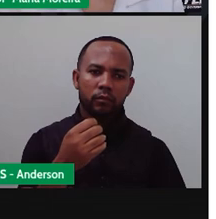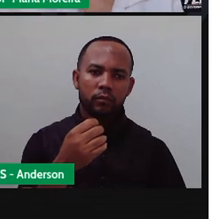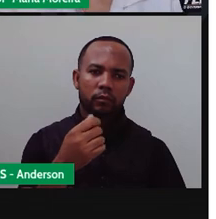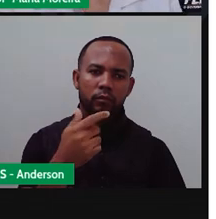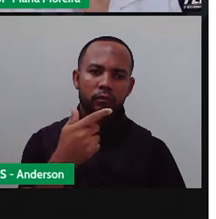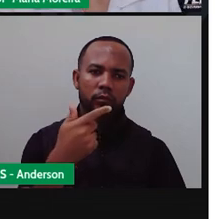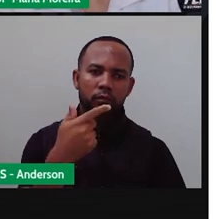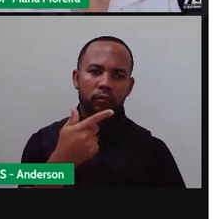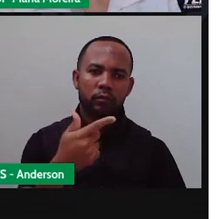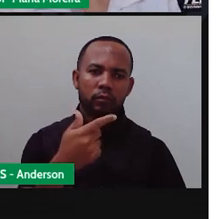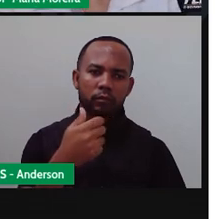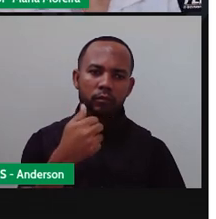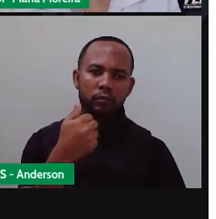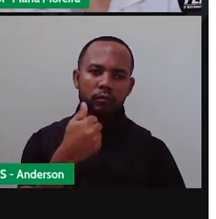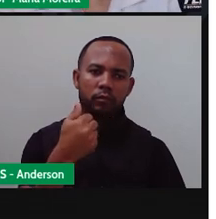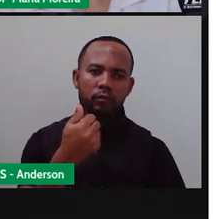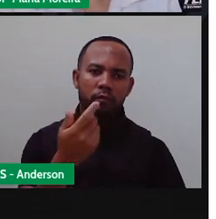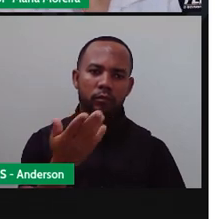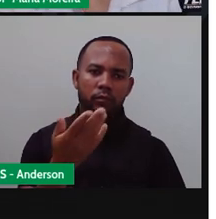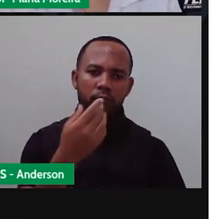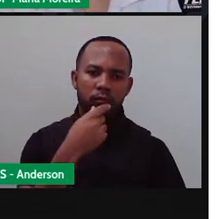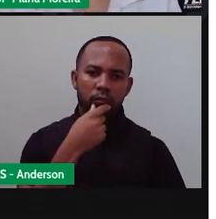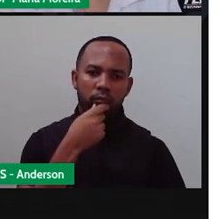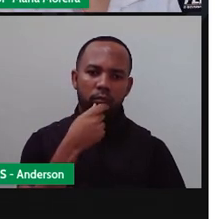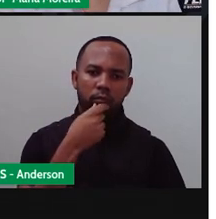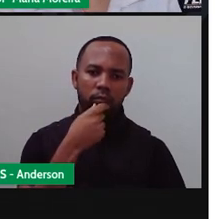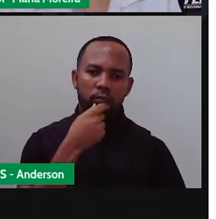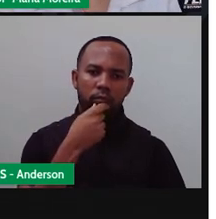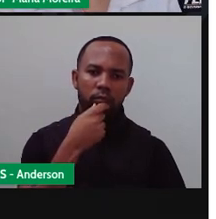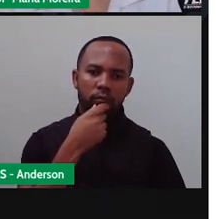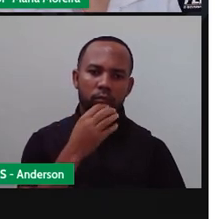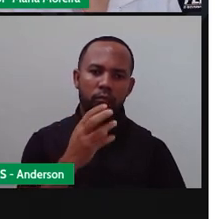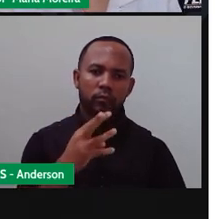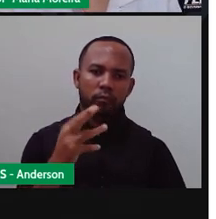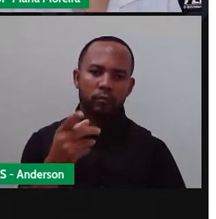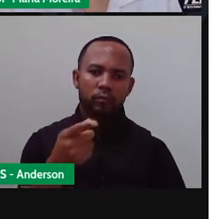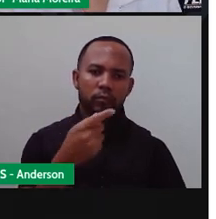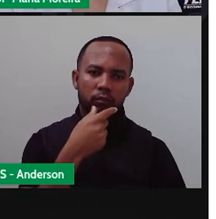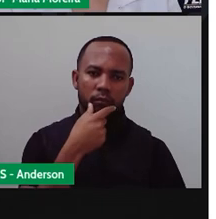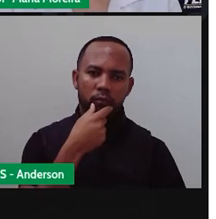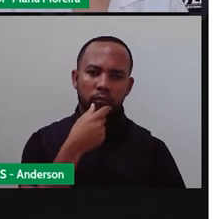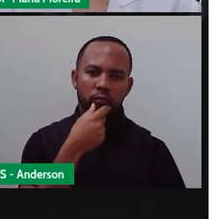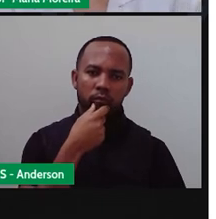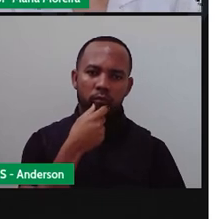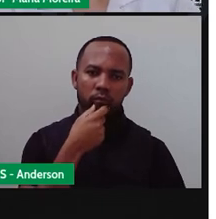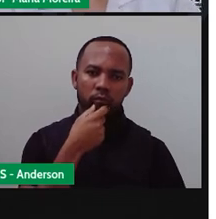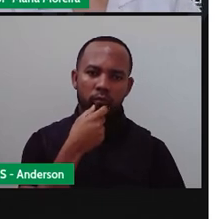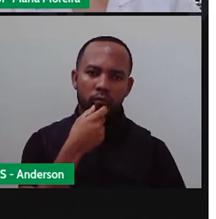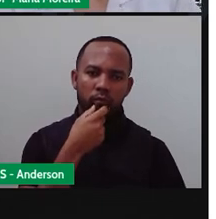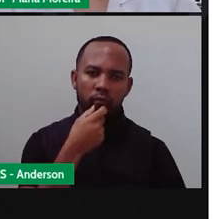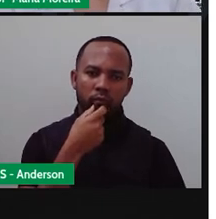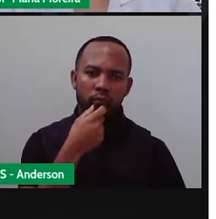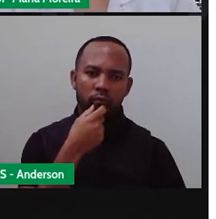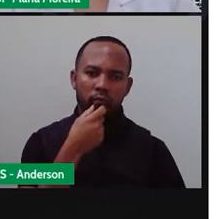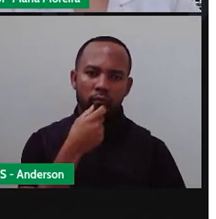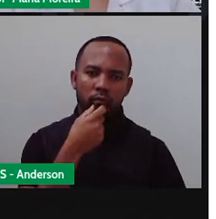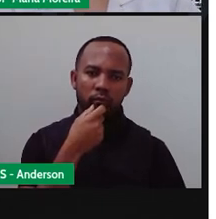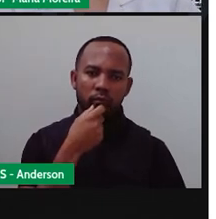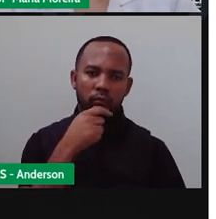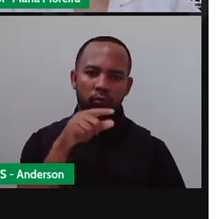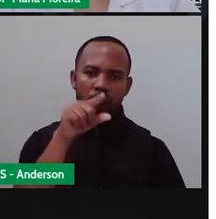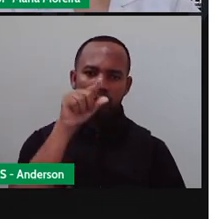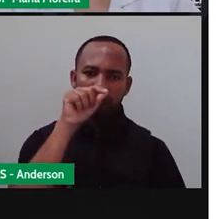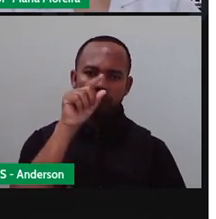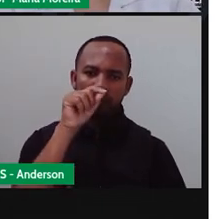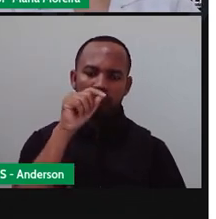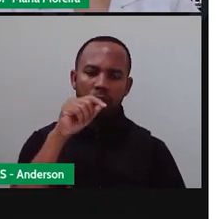Vinte e um. Quantos animais eu tenho? Vinte e um animais. Quantos pintinhos